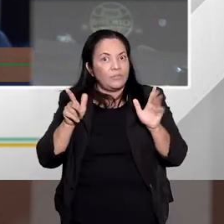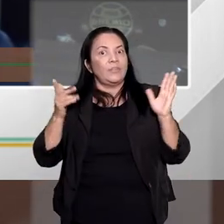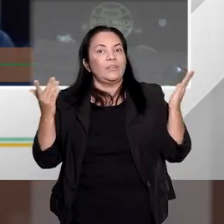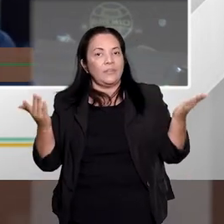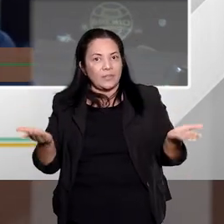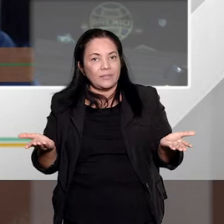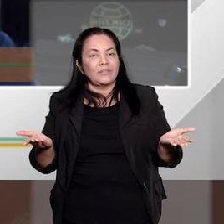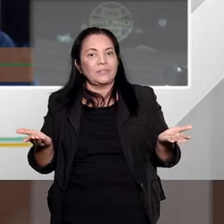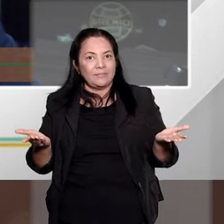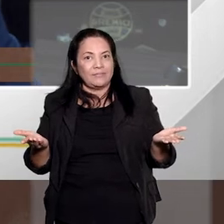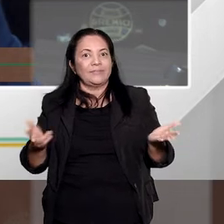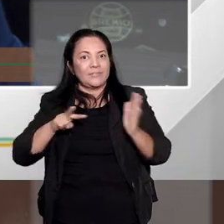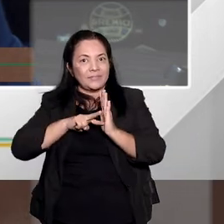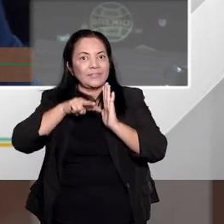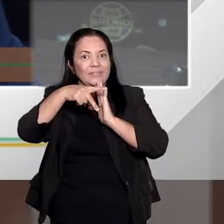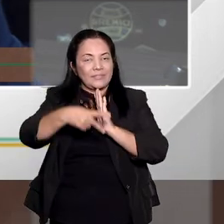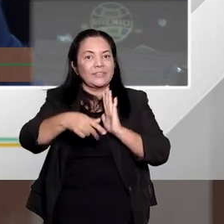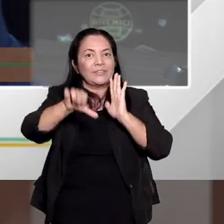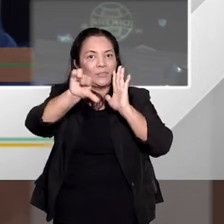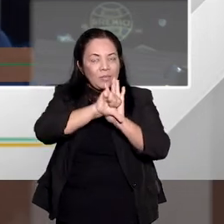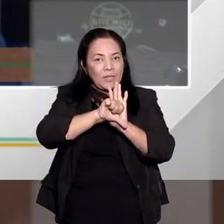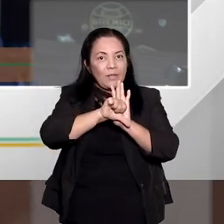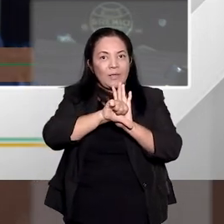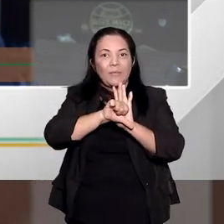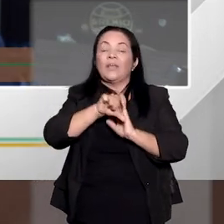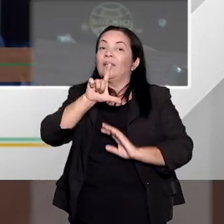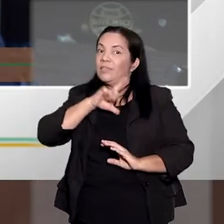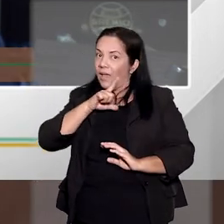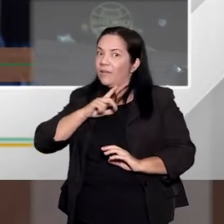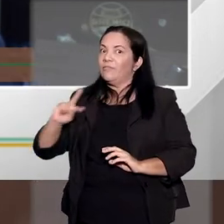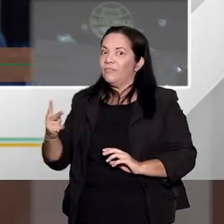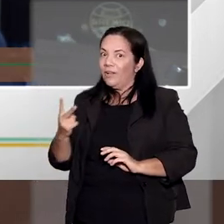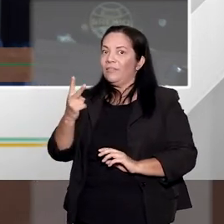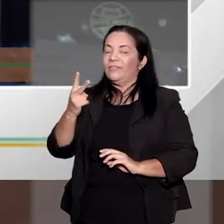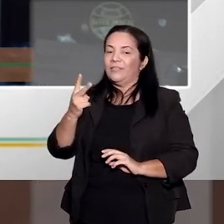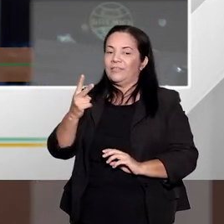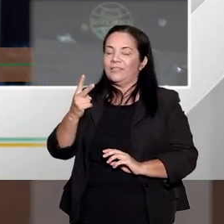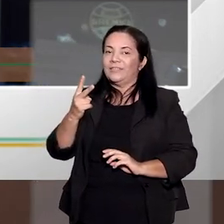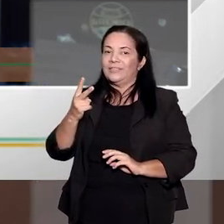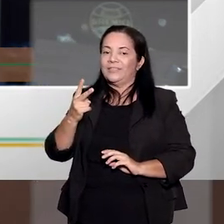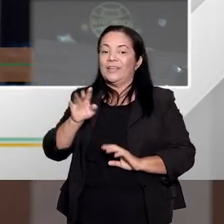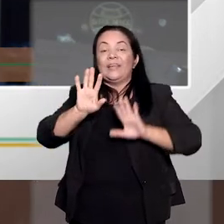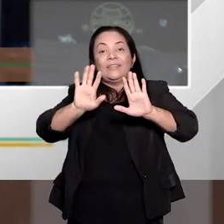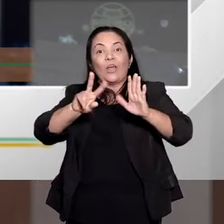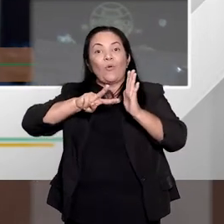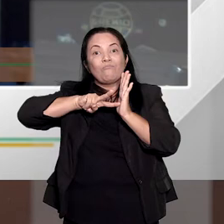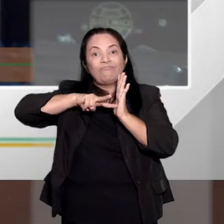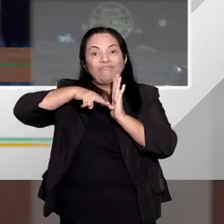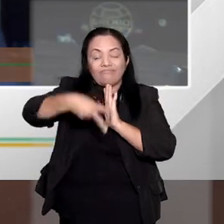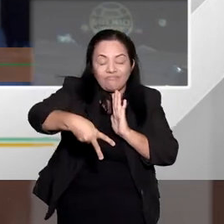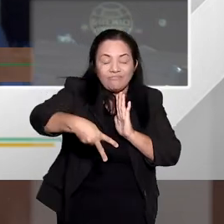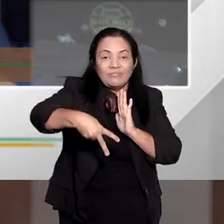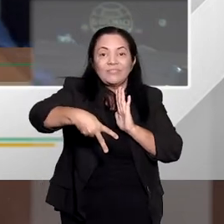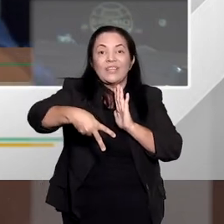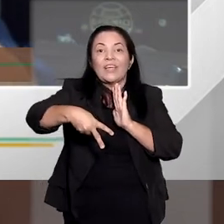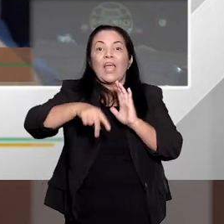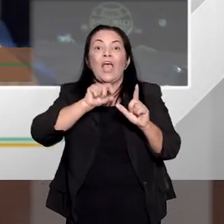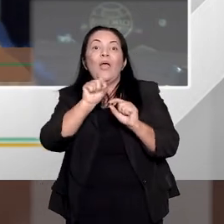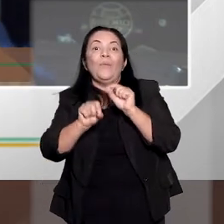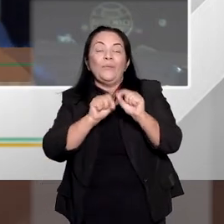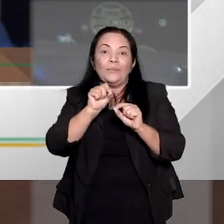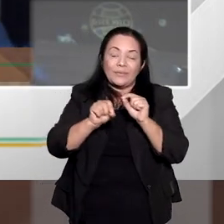do crime, ela já pode ser valorada negativamente. Então, quando a fala em consequência, nós temos que verificar,